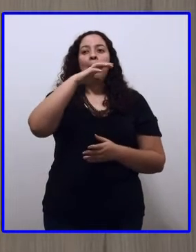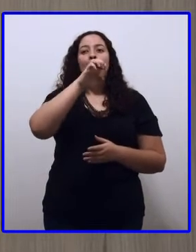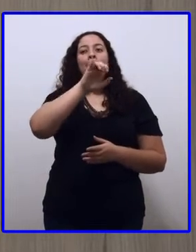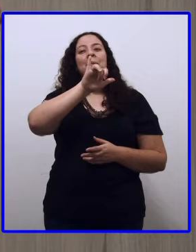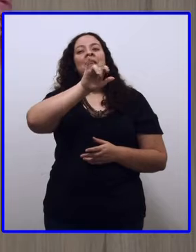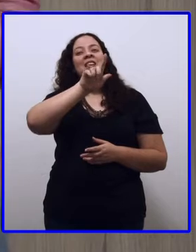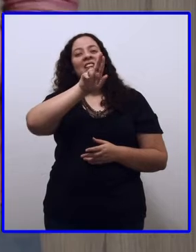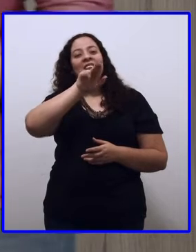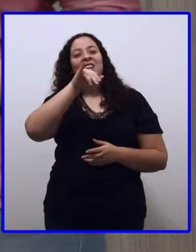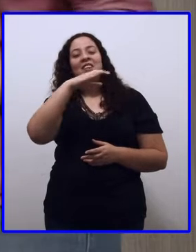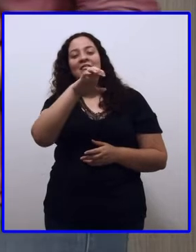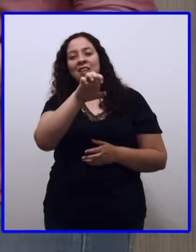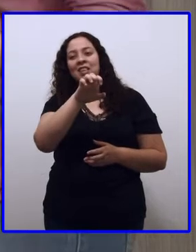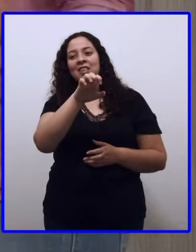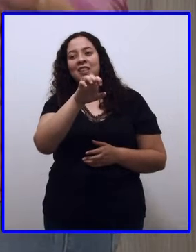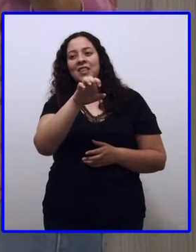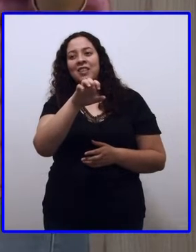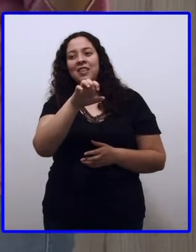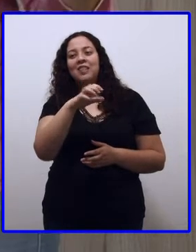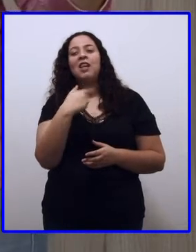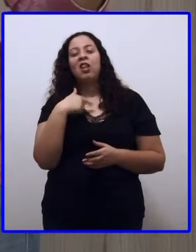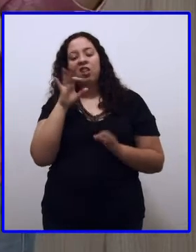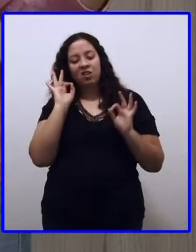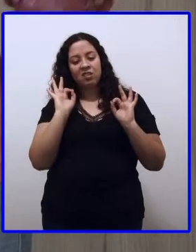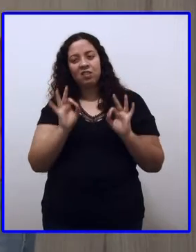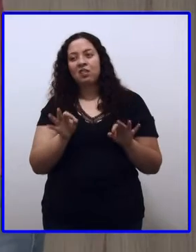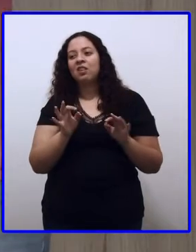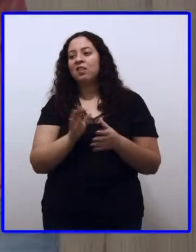E se... Ai, eu tenho a certeza que acertei.